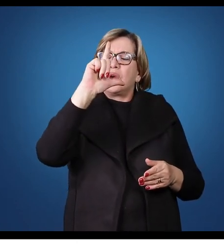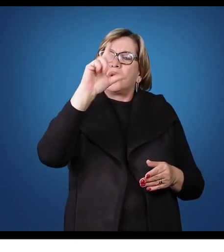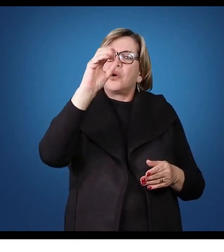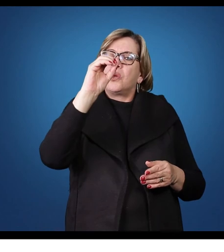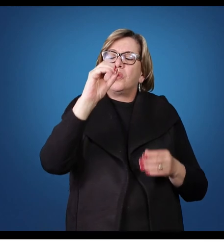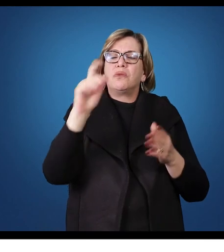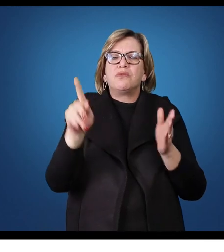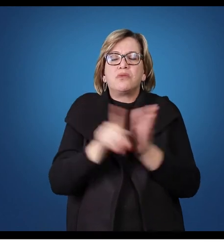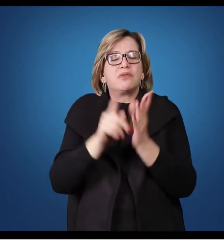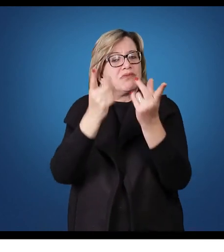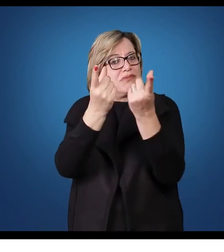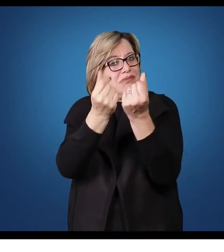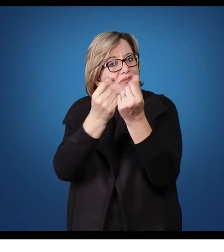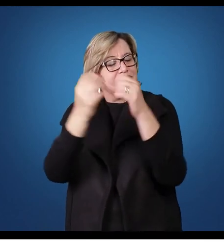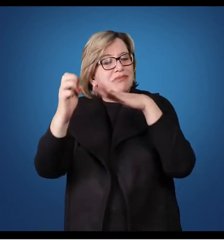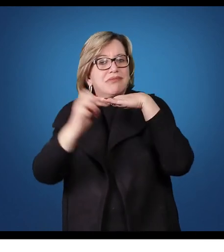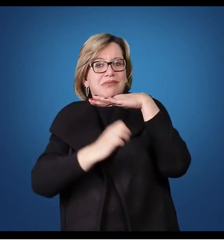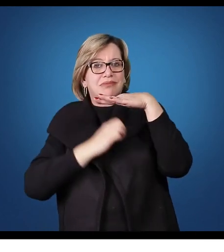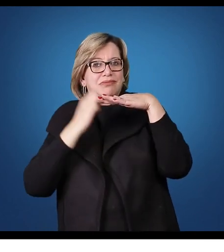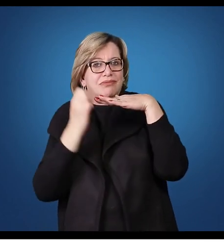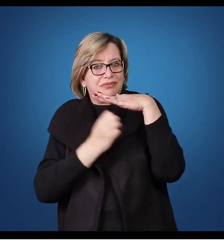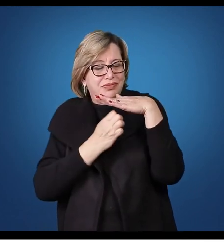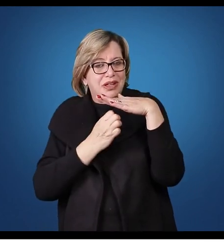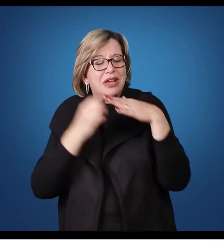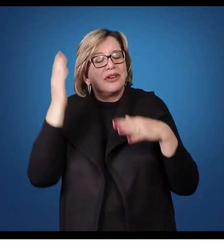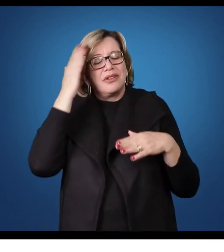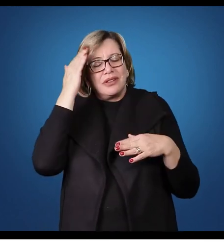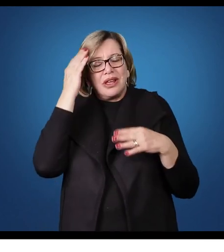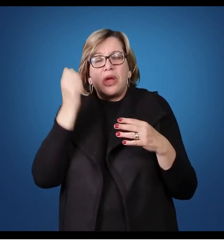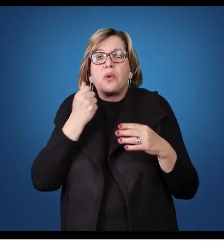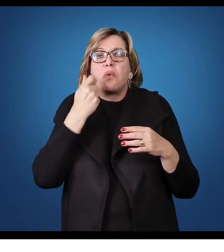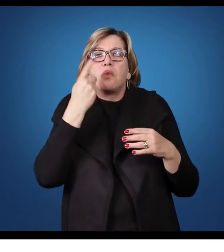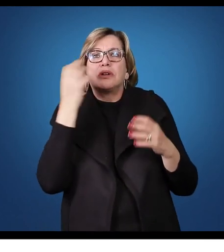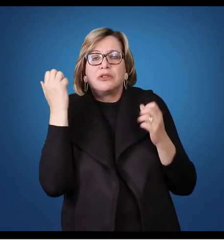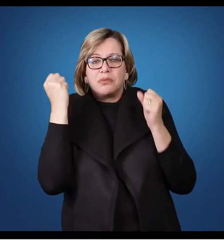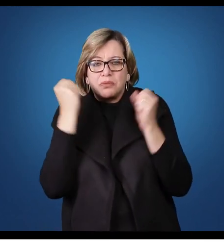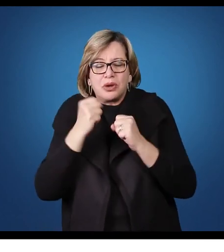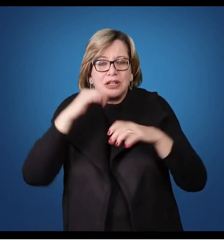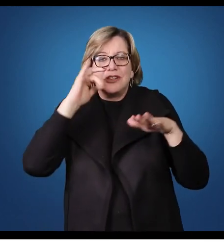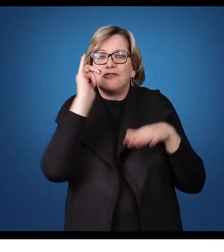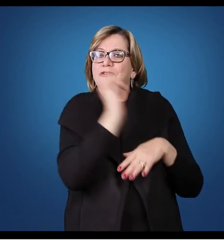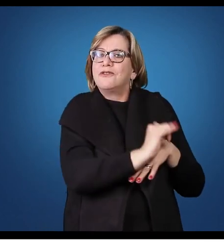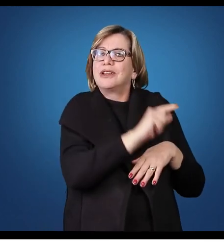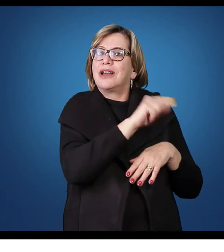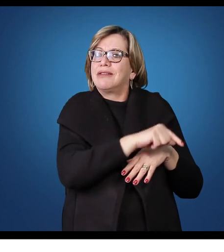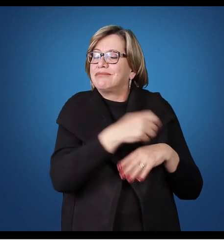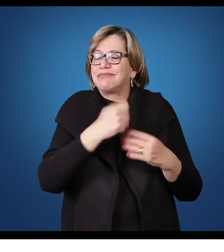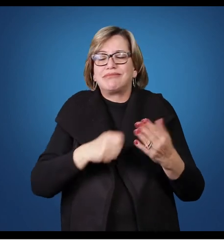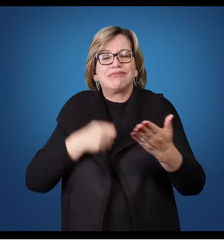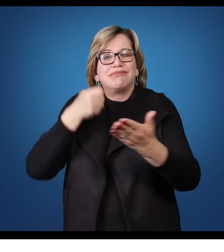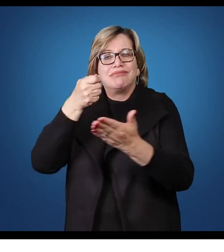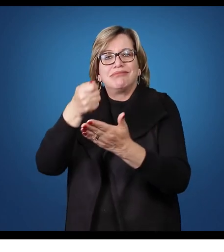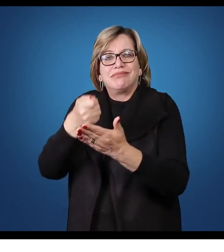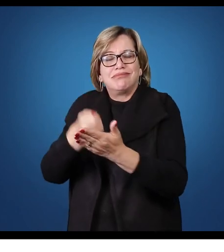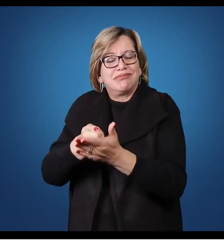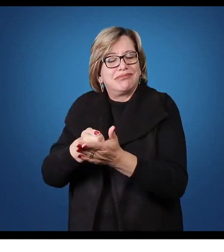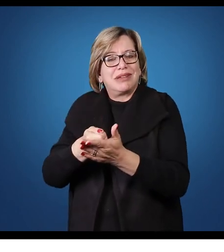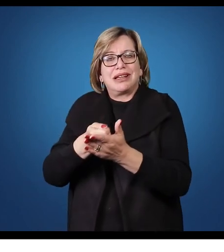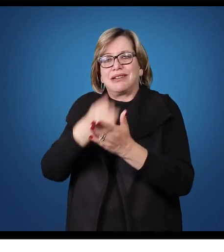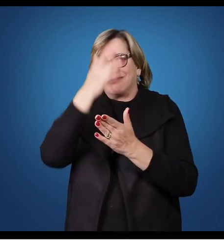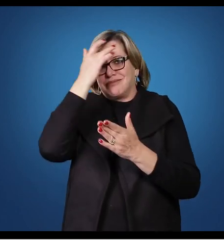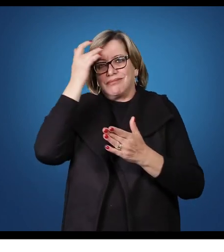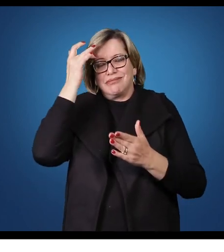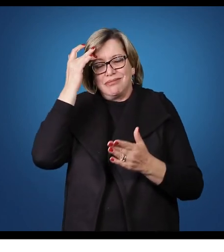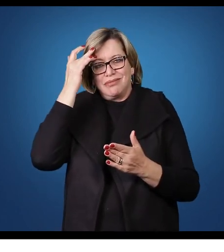tempo eu posso ficar com aquele estoque parado e não preciso pagar o fornecedor por um estoque que está